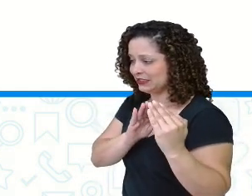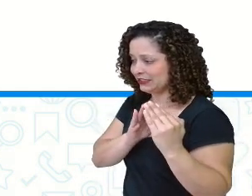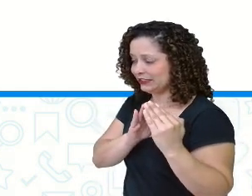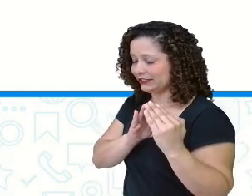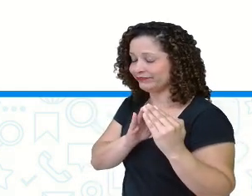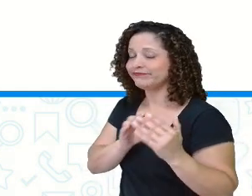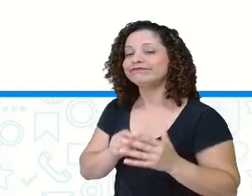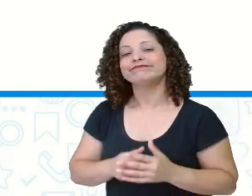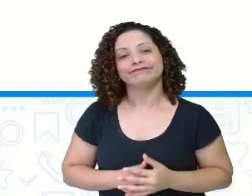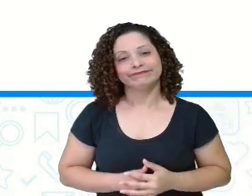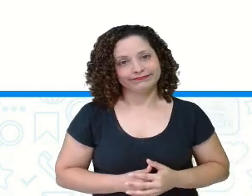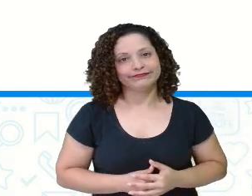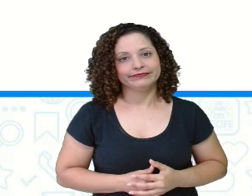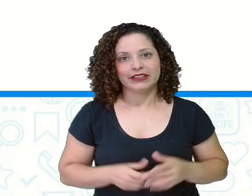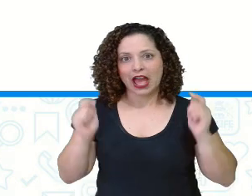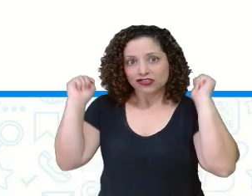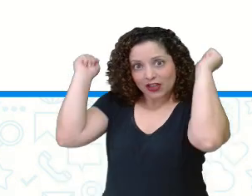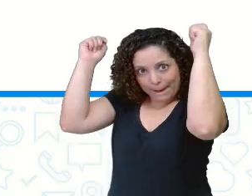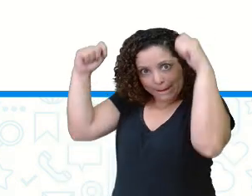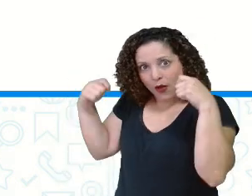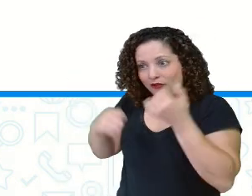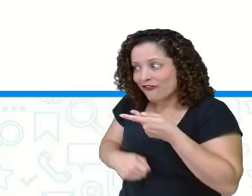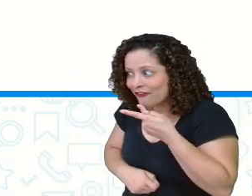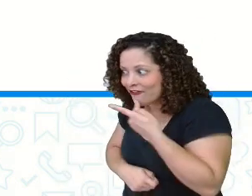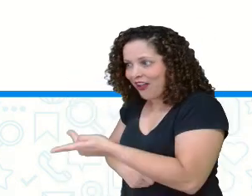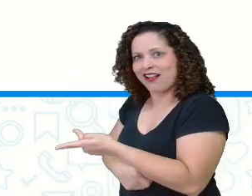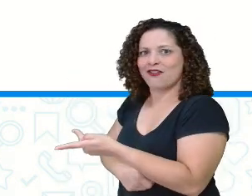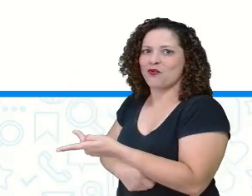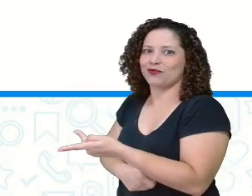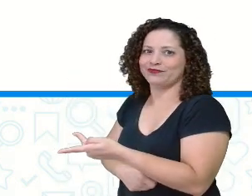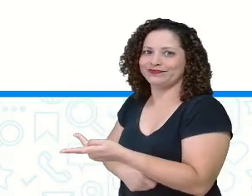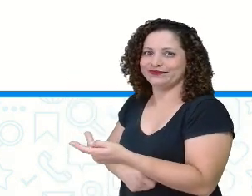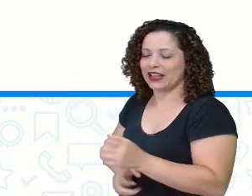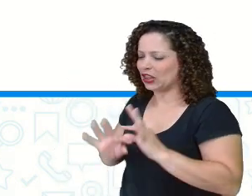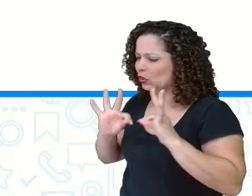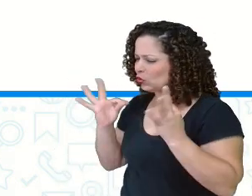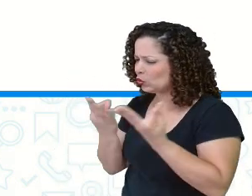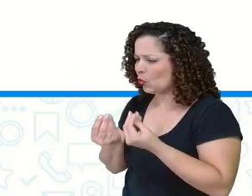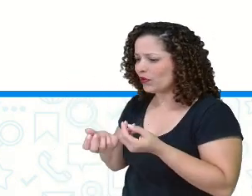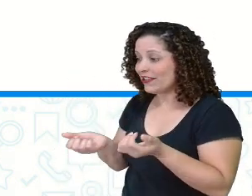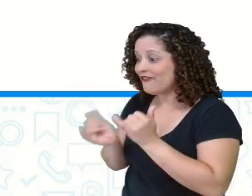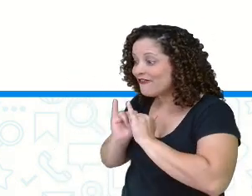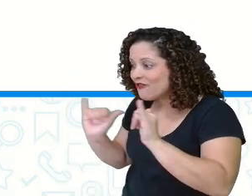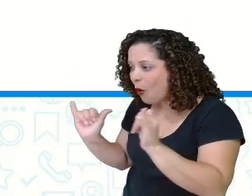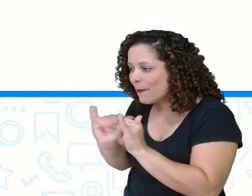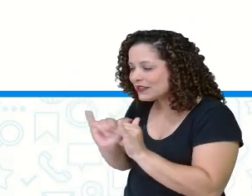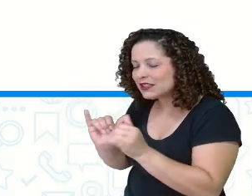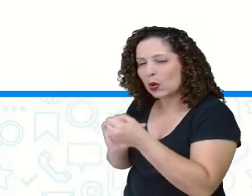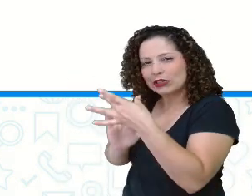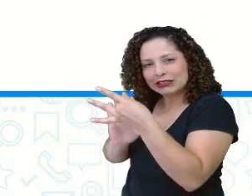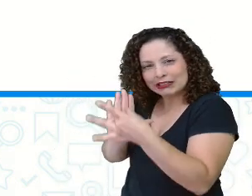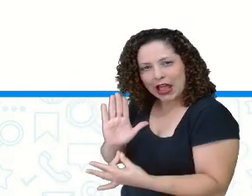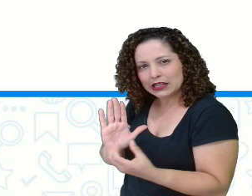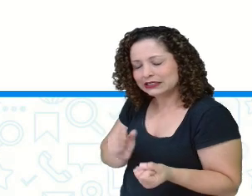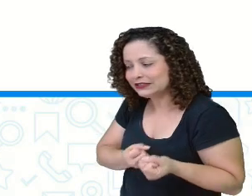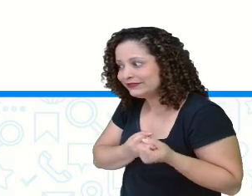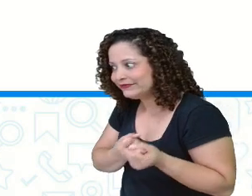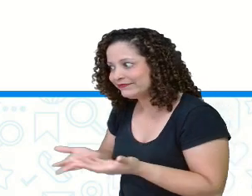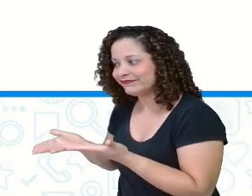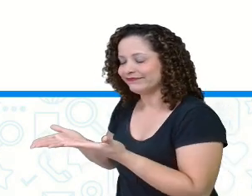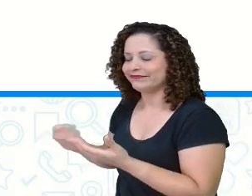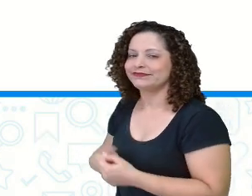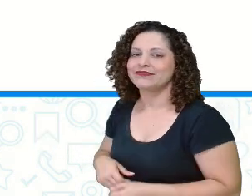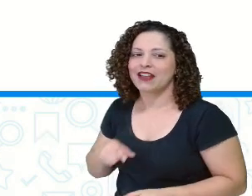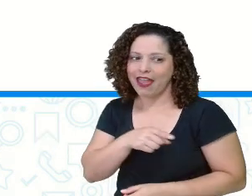Chapeuzinho Vermelho. Eita, Chapeuzinho Vermelho entregou tudo aí para o lobo. Deu todas as pistas. Que a vovó morava sozinha,